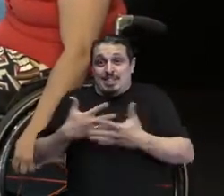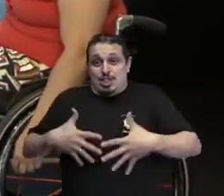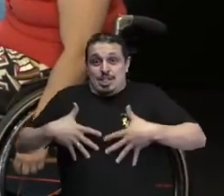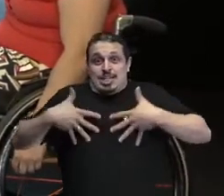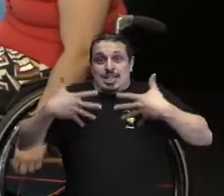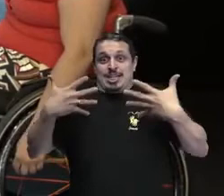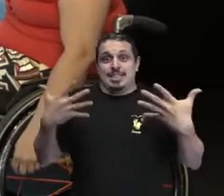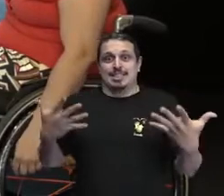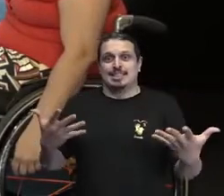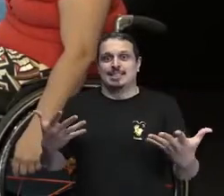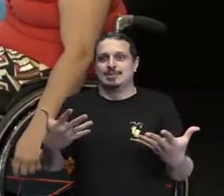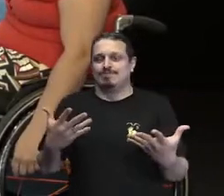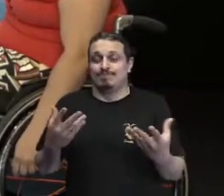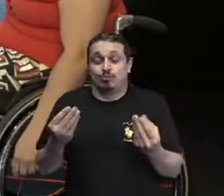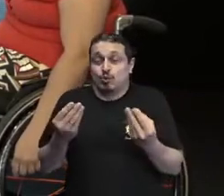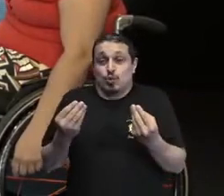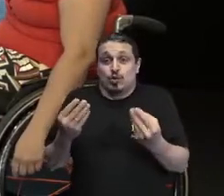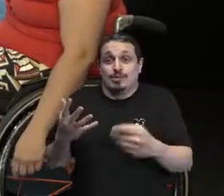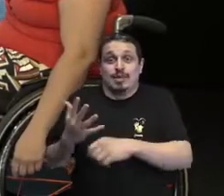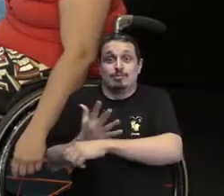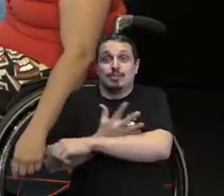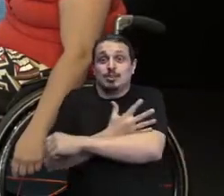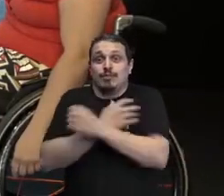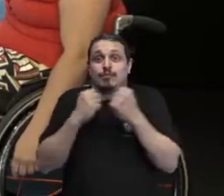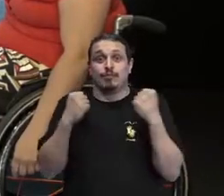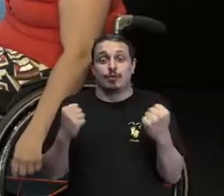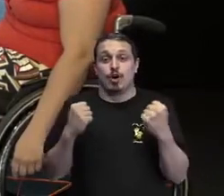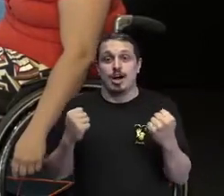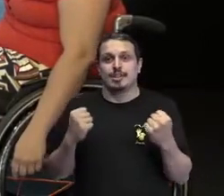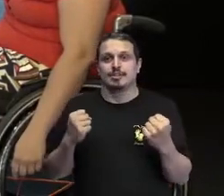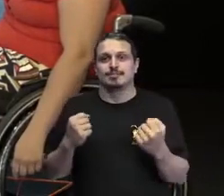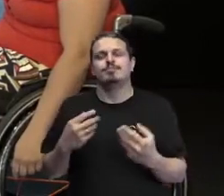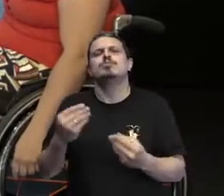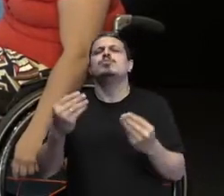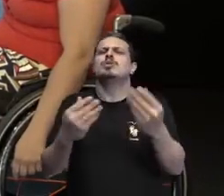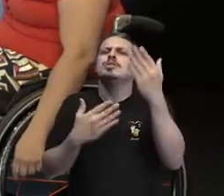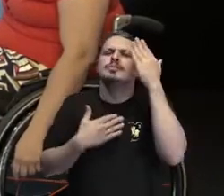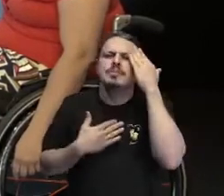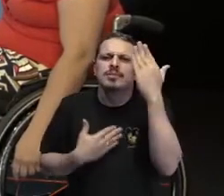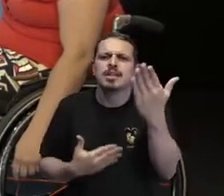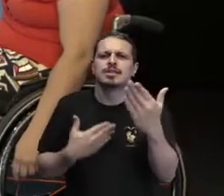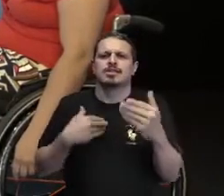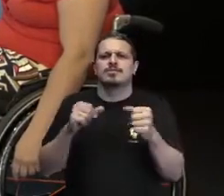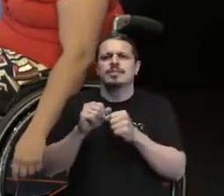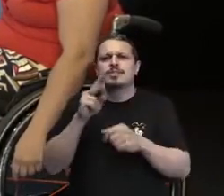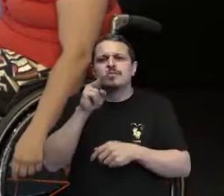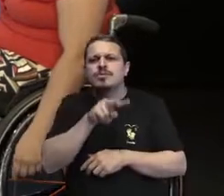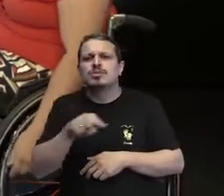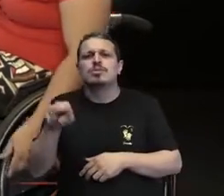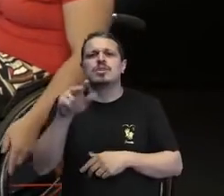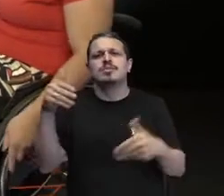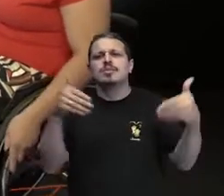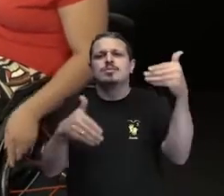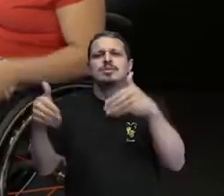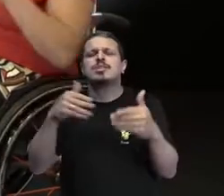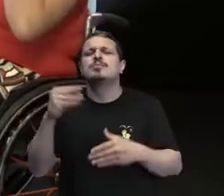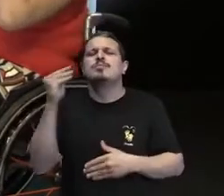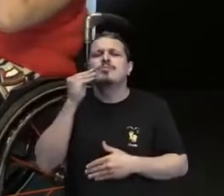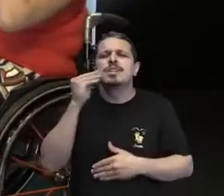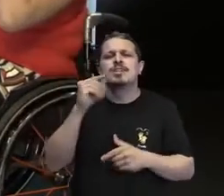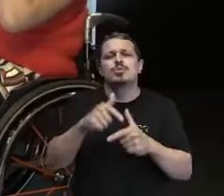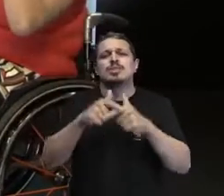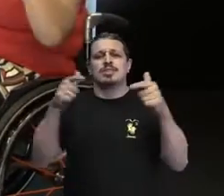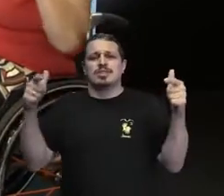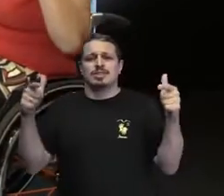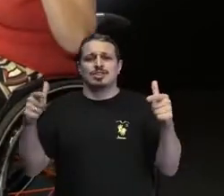eu fiquei emocionada, amei. E muito obrigada a todo mundo que está aí nos assistindo. Um grande beijo. Um beijo, pequena Loh.